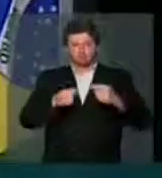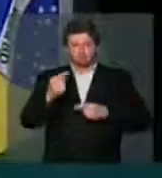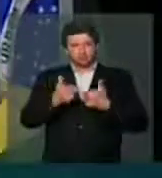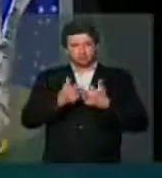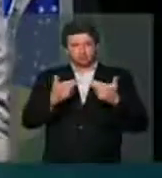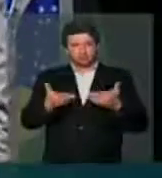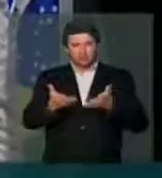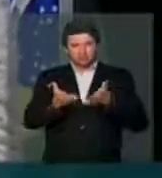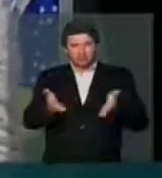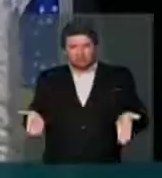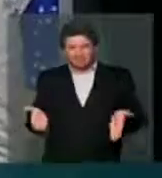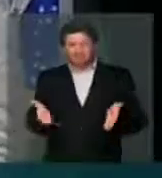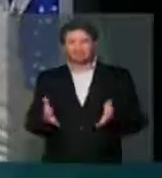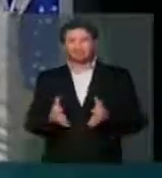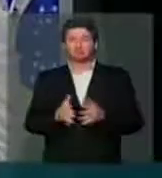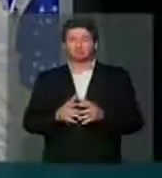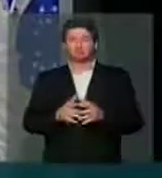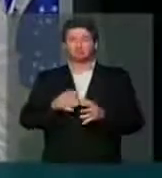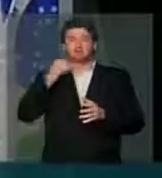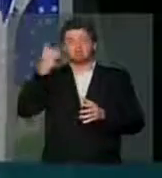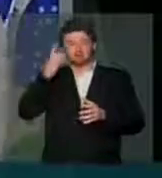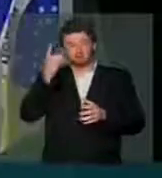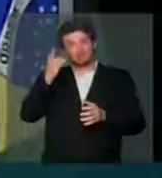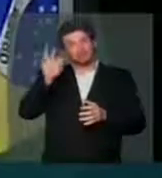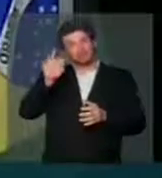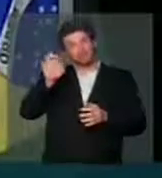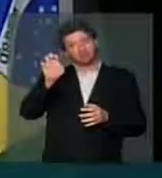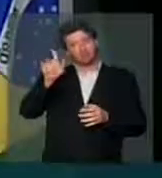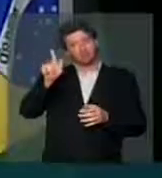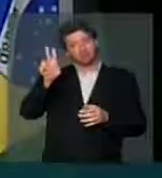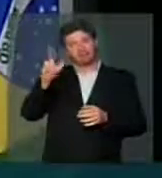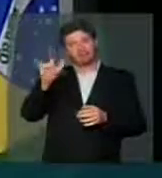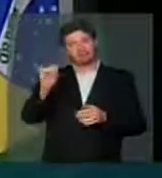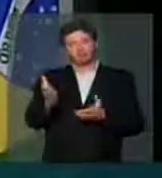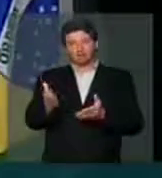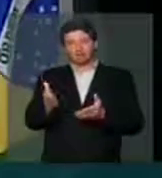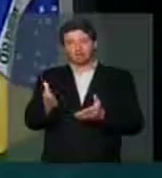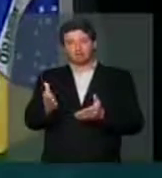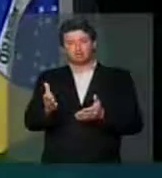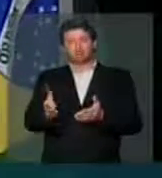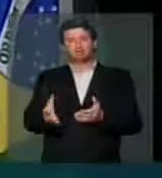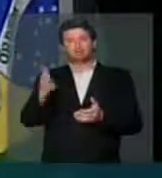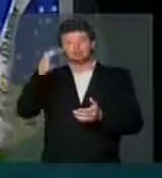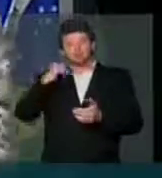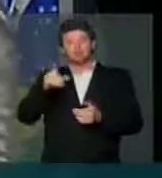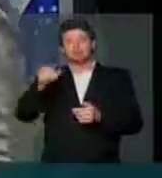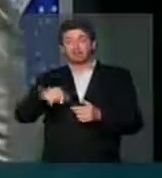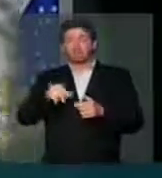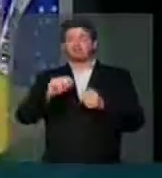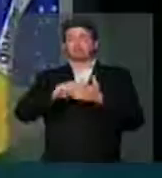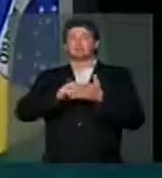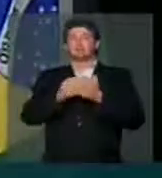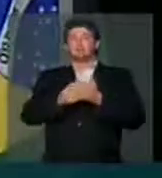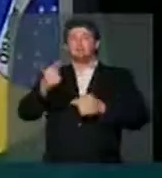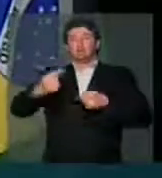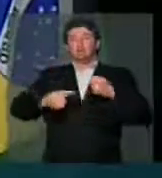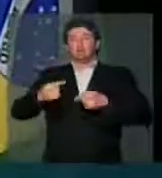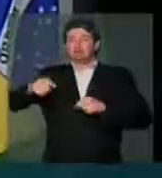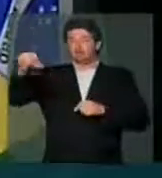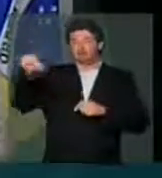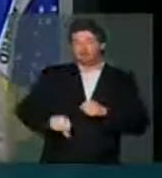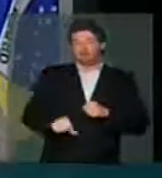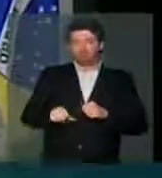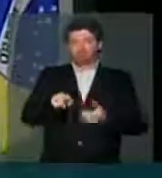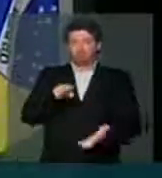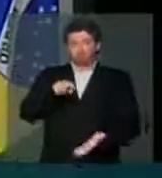questão dessa maneira deputada Fergali é desqualificar um debate é desonrar uma